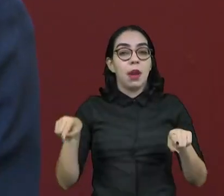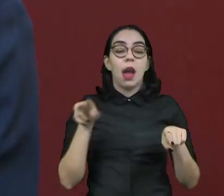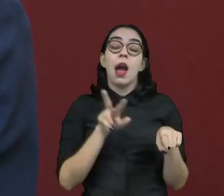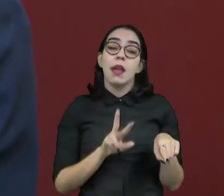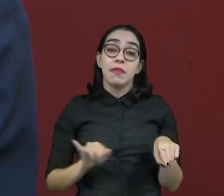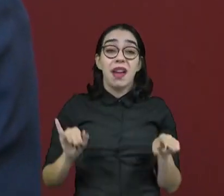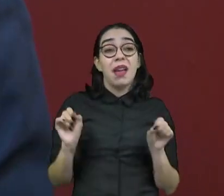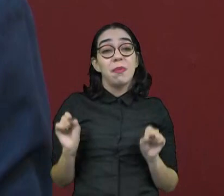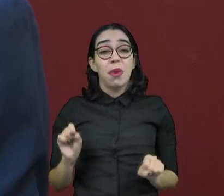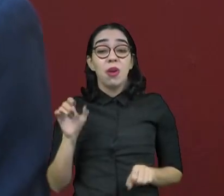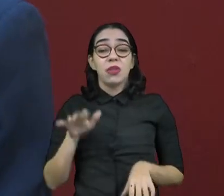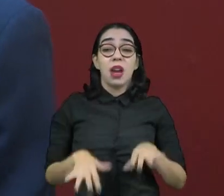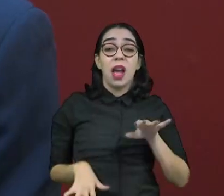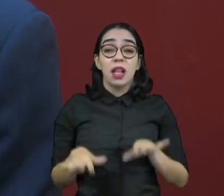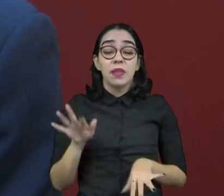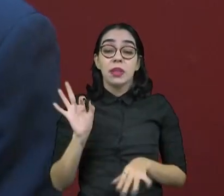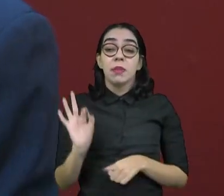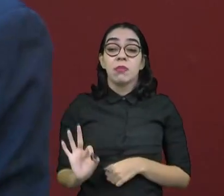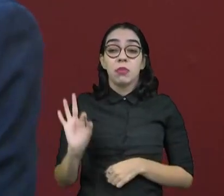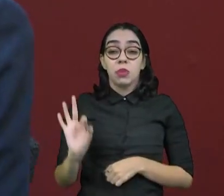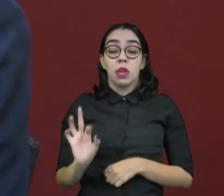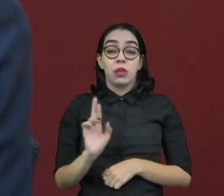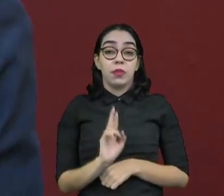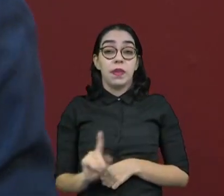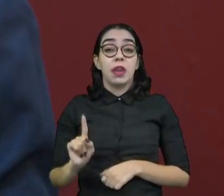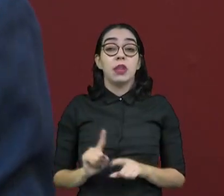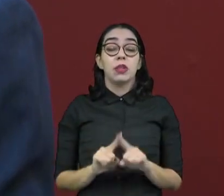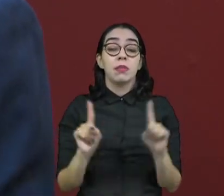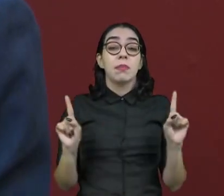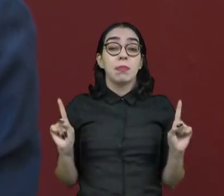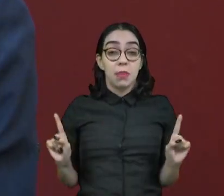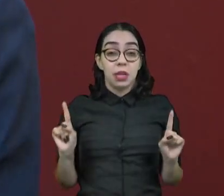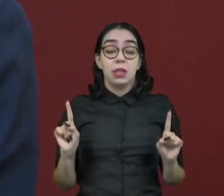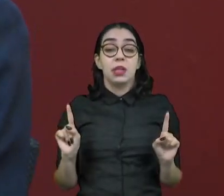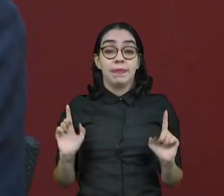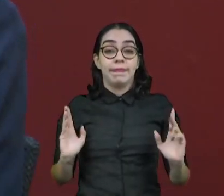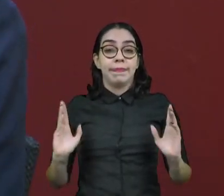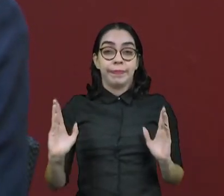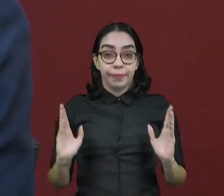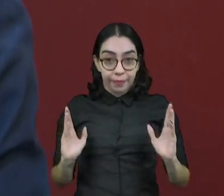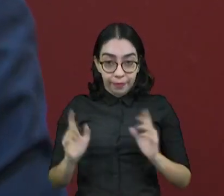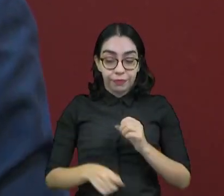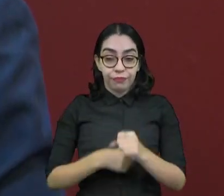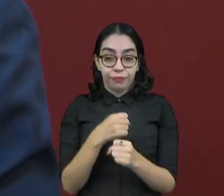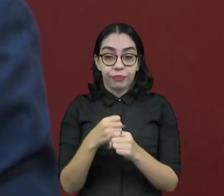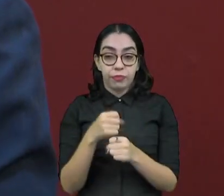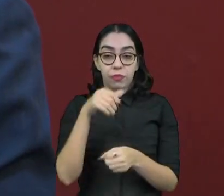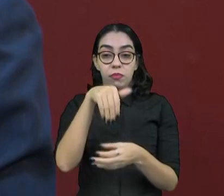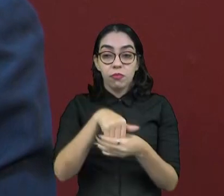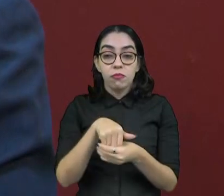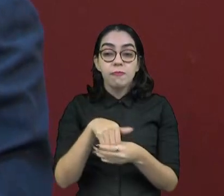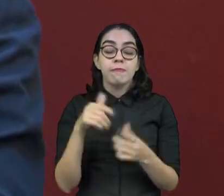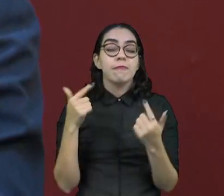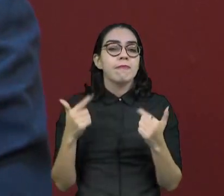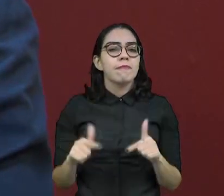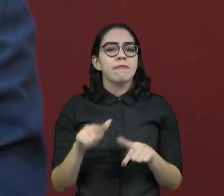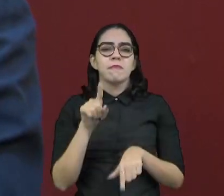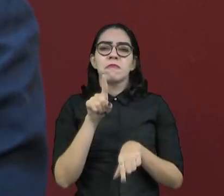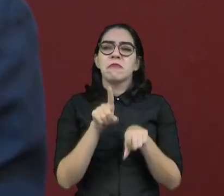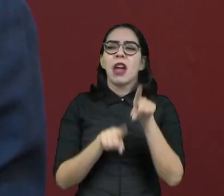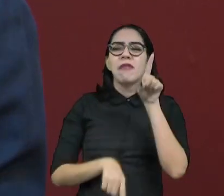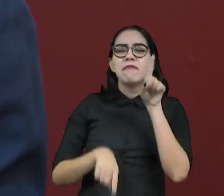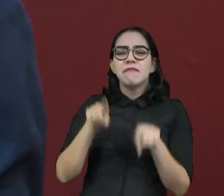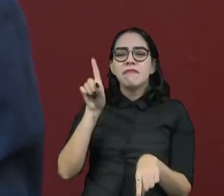resultado final. Mas nós observamos que, para essa eleição, essas mudanças na forma de coleta não responderam por uma diferença